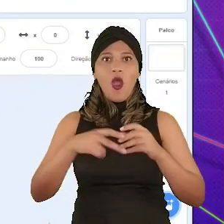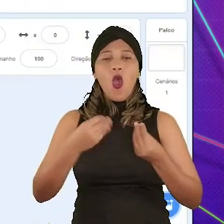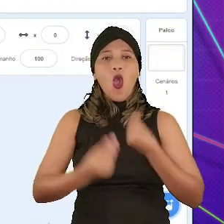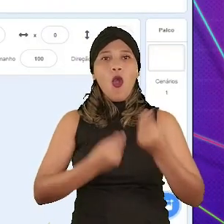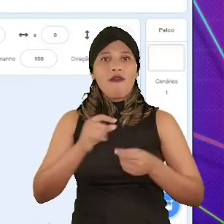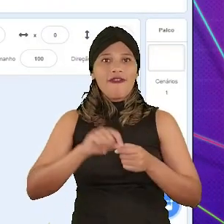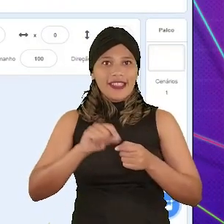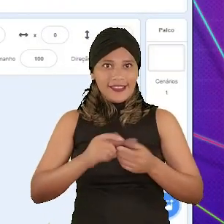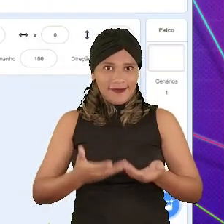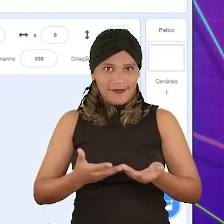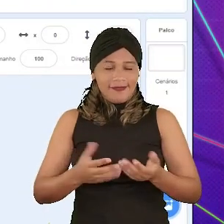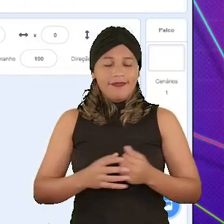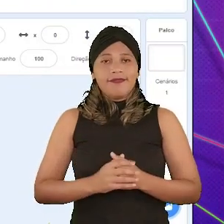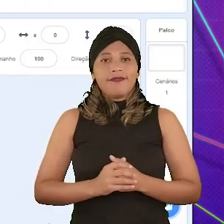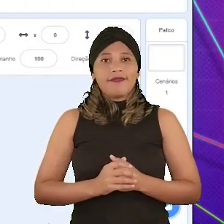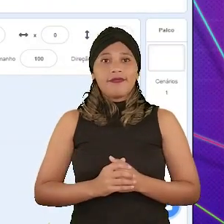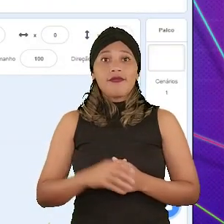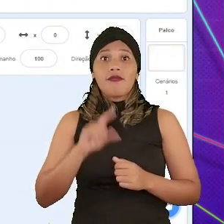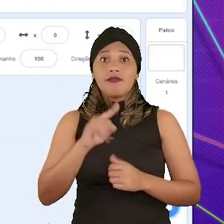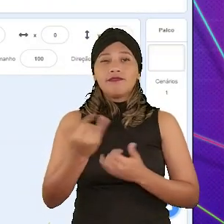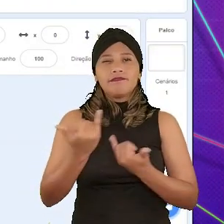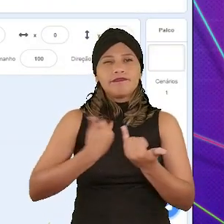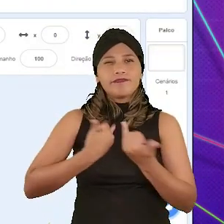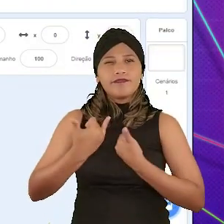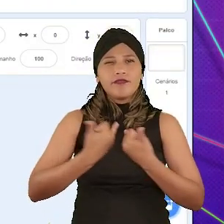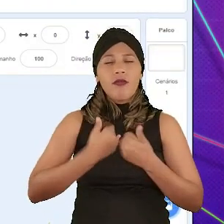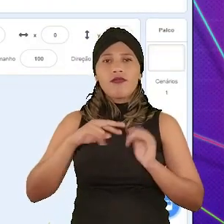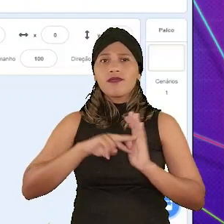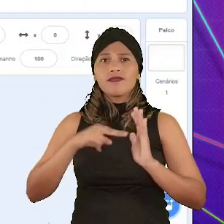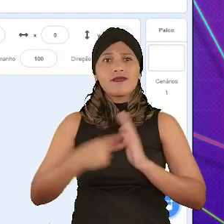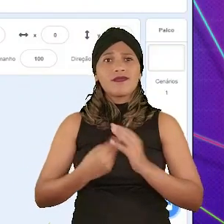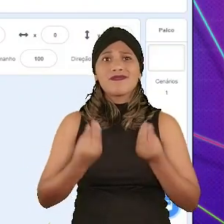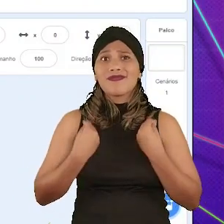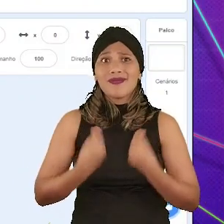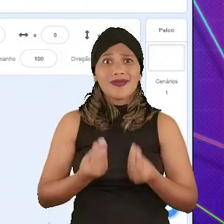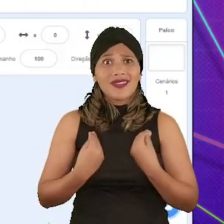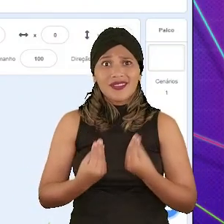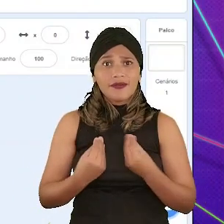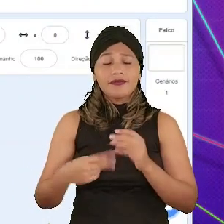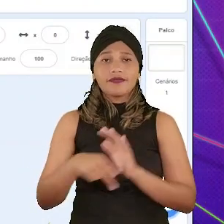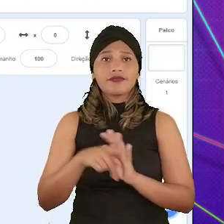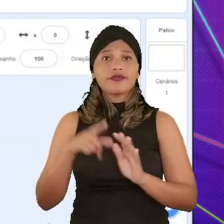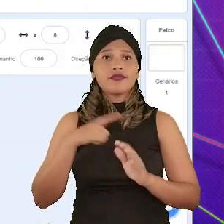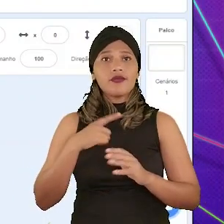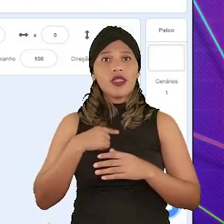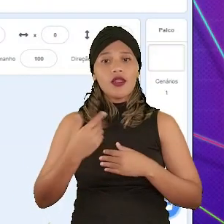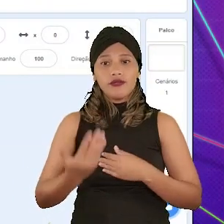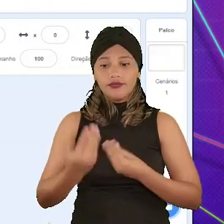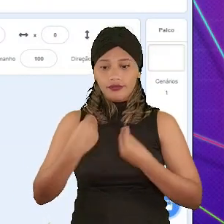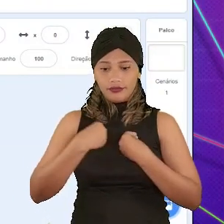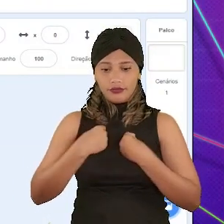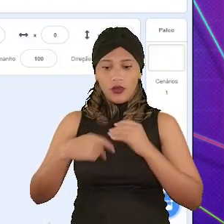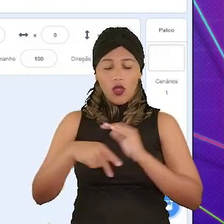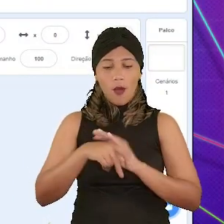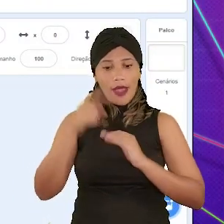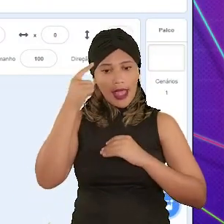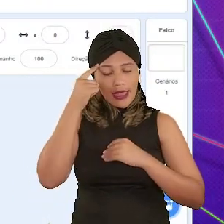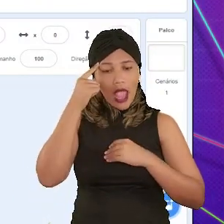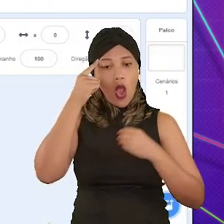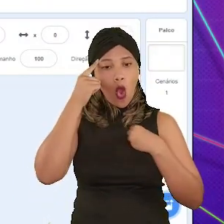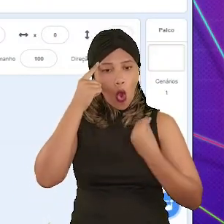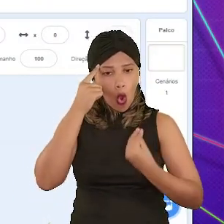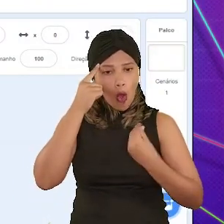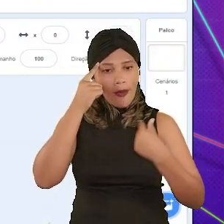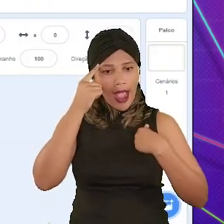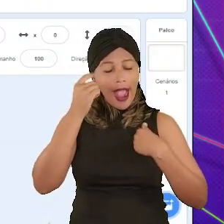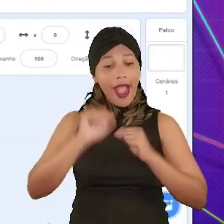reproduzir seu funcionamento no palco. Esses blocos de informação servem para a gente montar uma sequência lógica, que será um passo a passo do